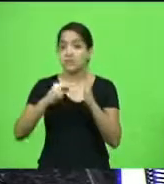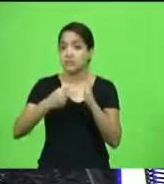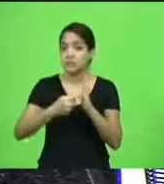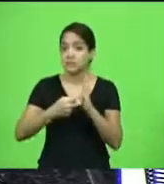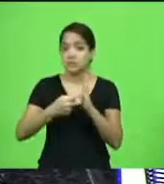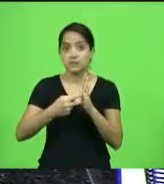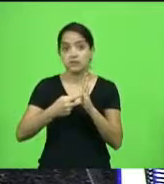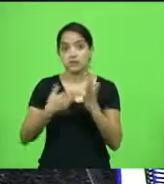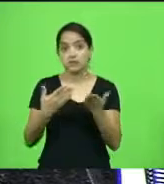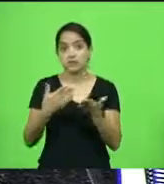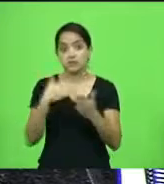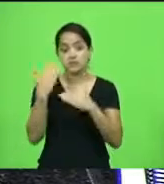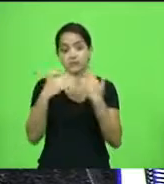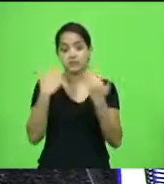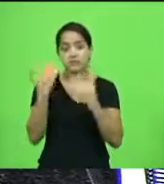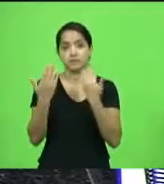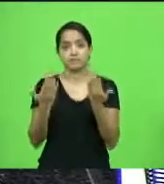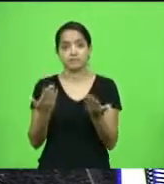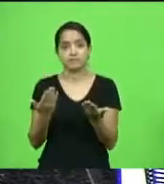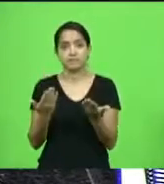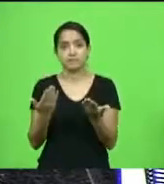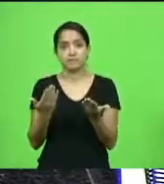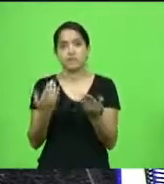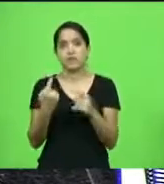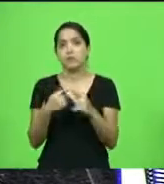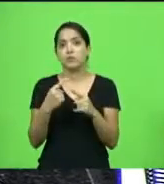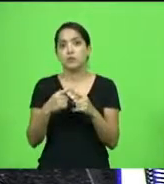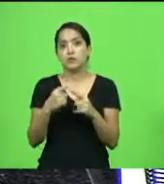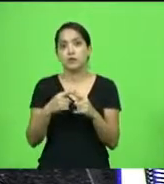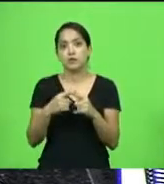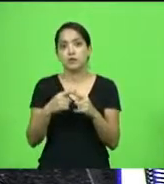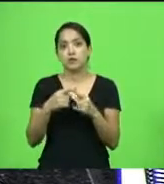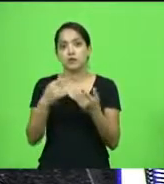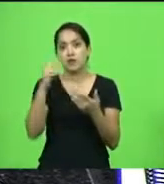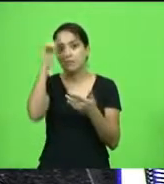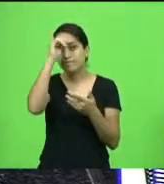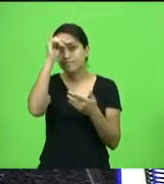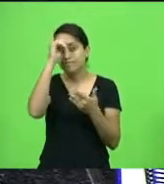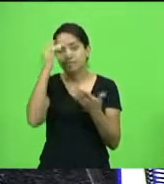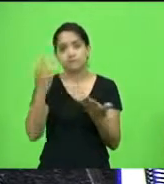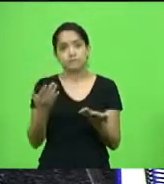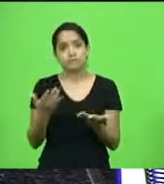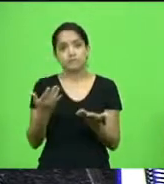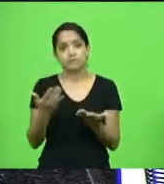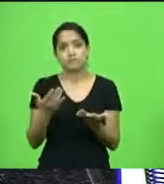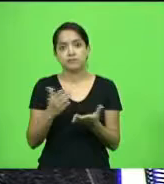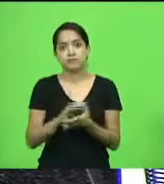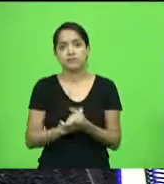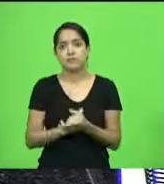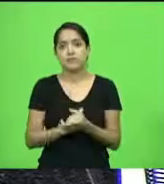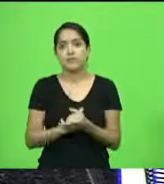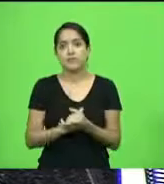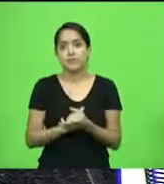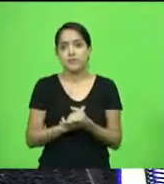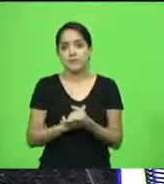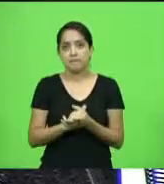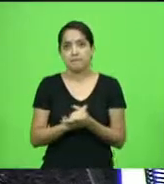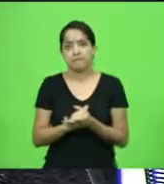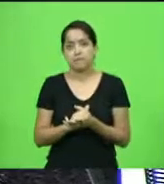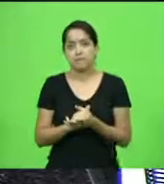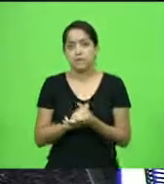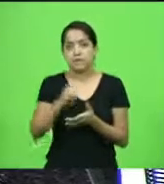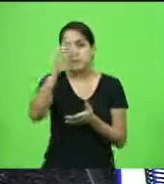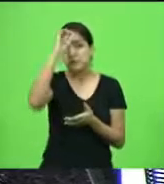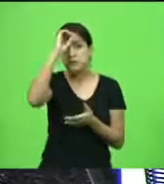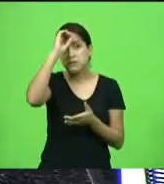matar a sua família inteira. por ignorância. E não existe outra coisa nesse mundo que mate mais do que a ignorância.